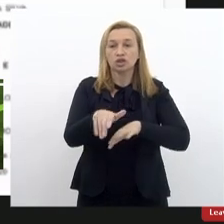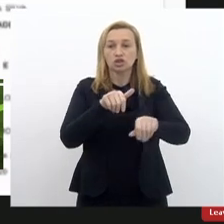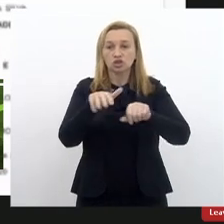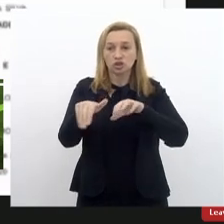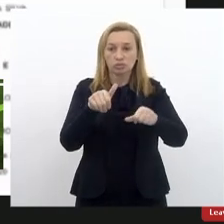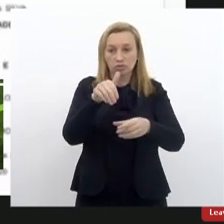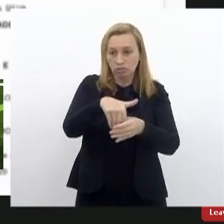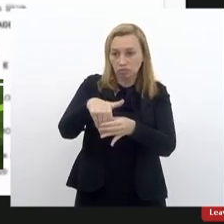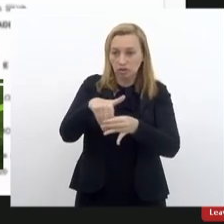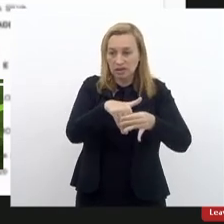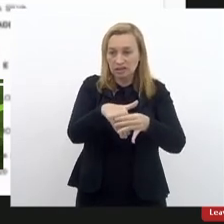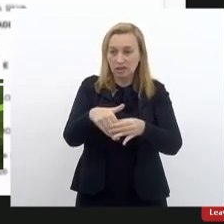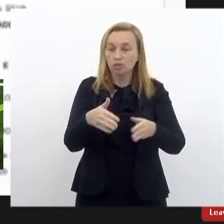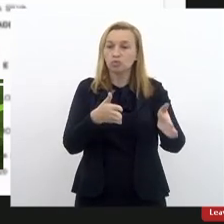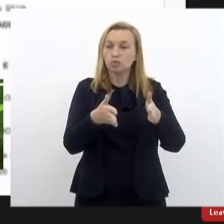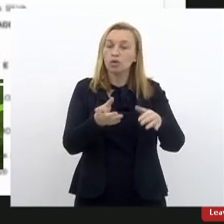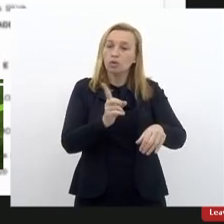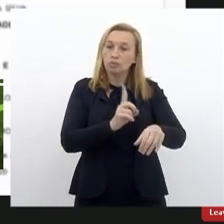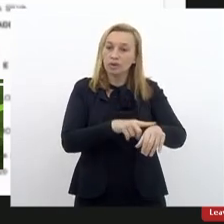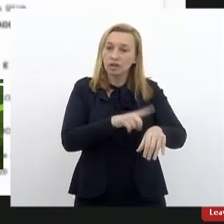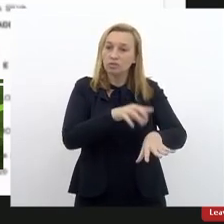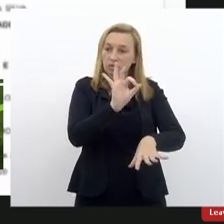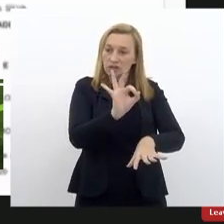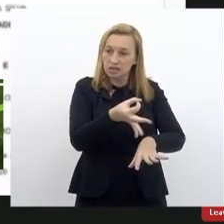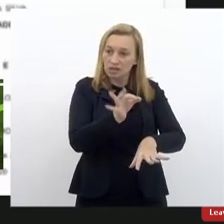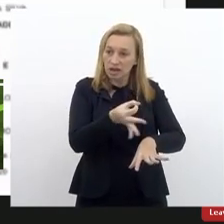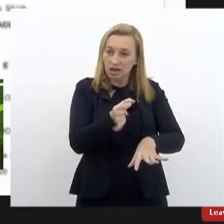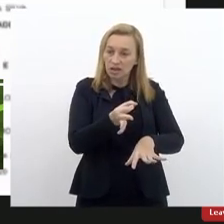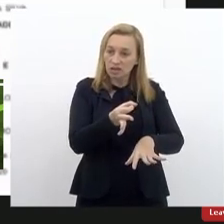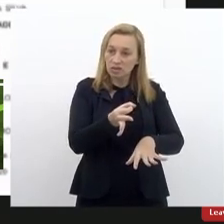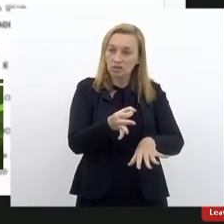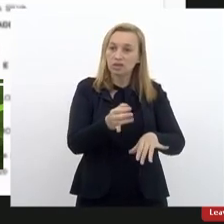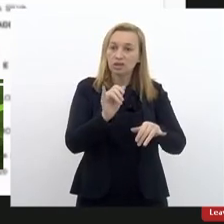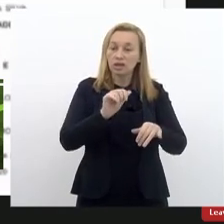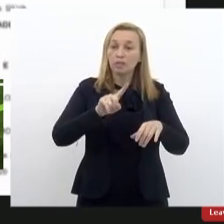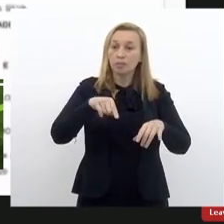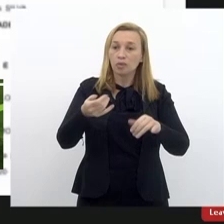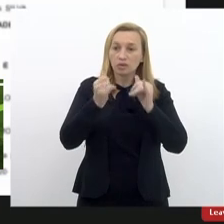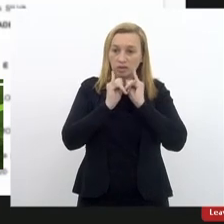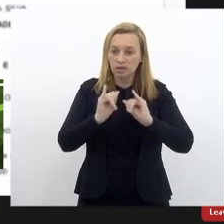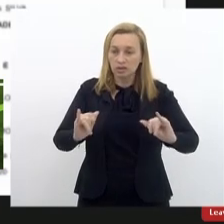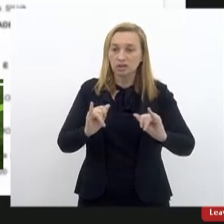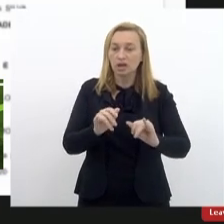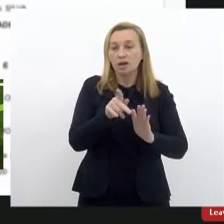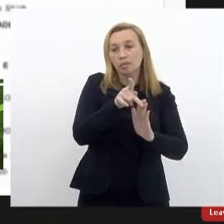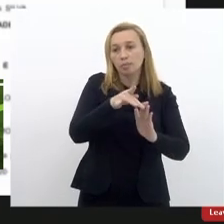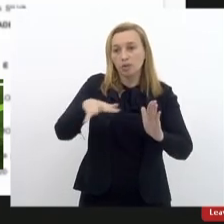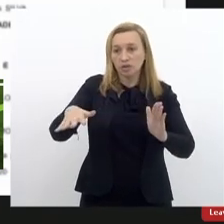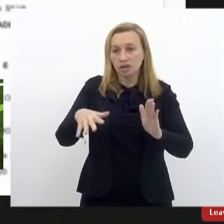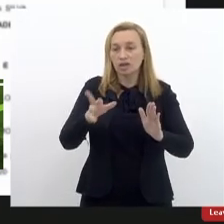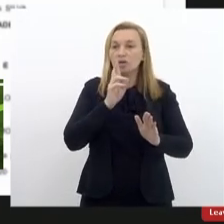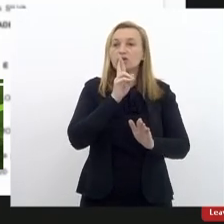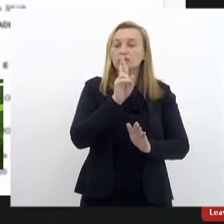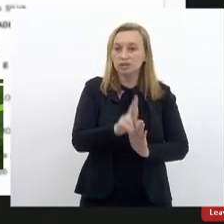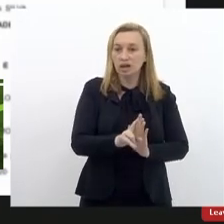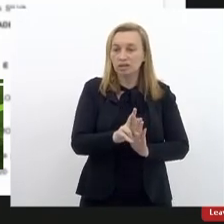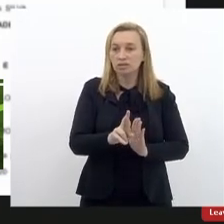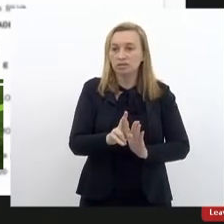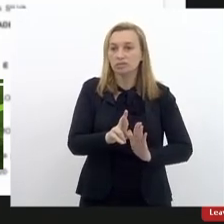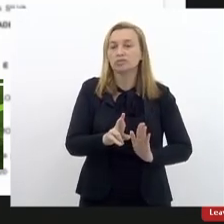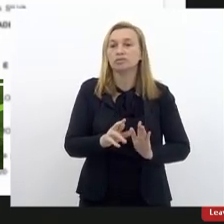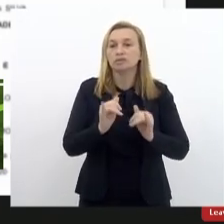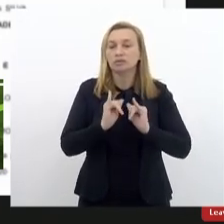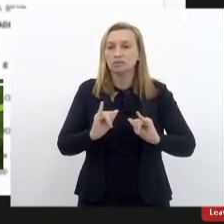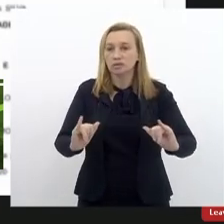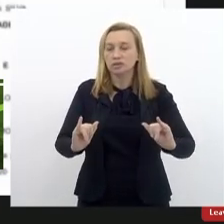eleições, demos os prazos necessários para as inscrições e publicizamos isso através de uma portaria. e o resultado das eleições foram publicizados através